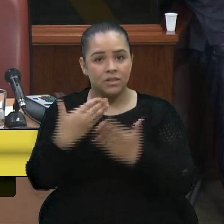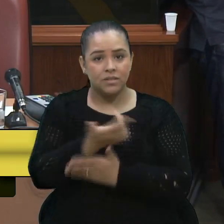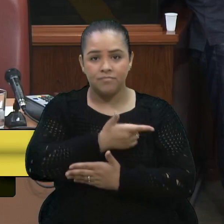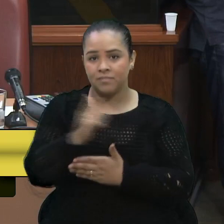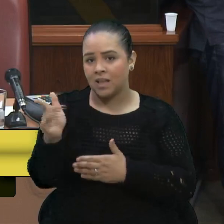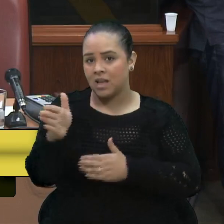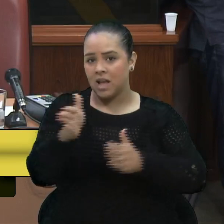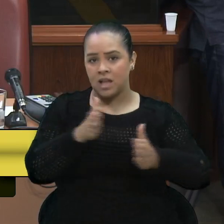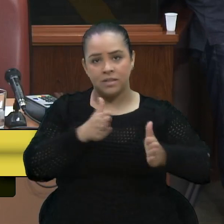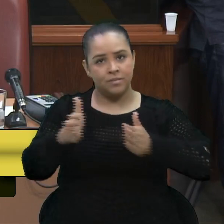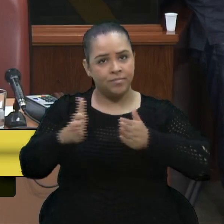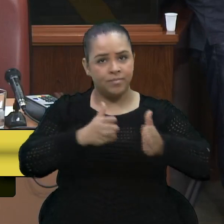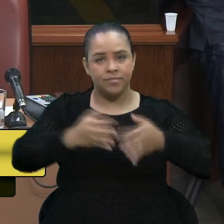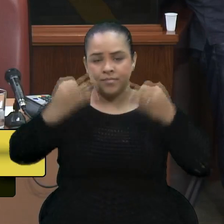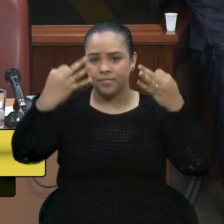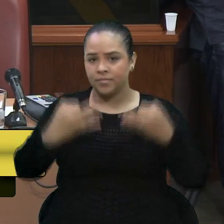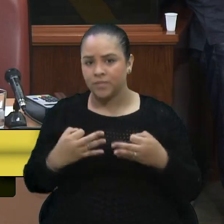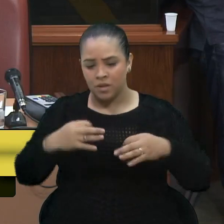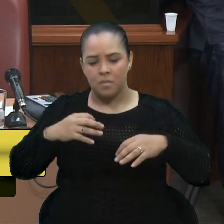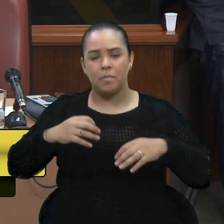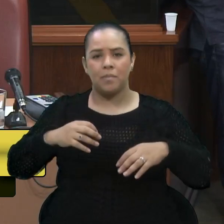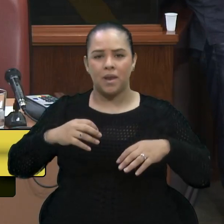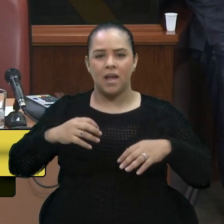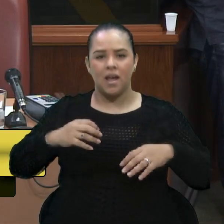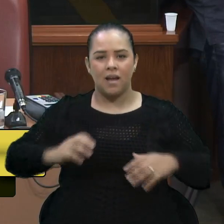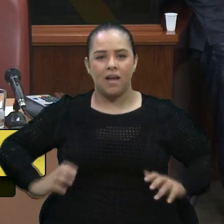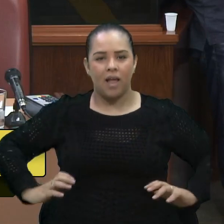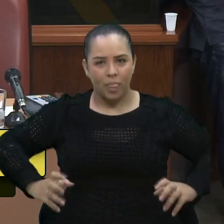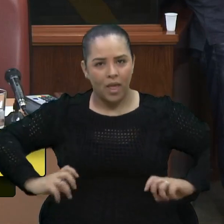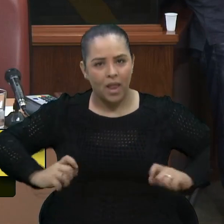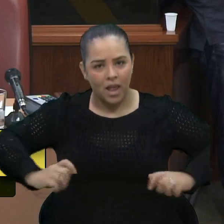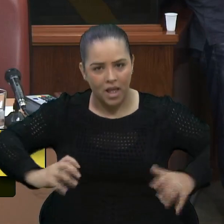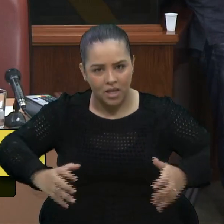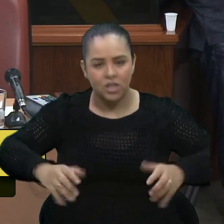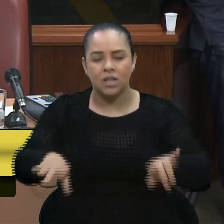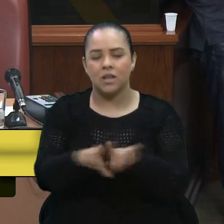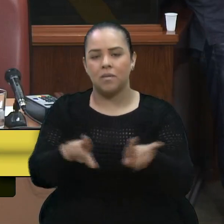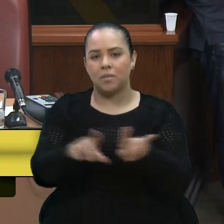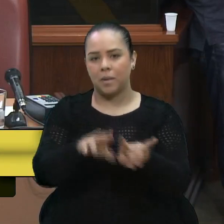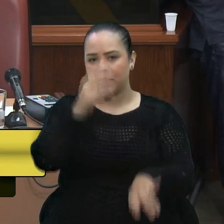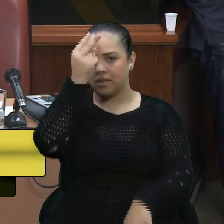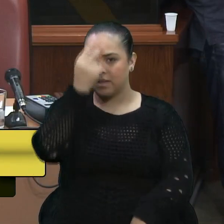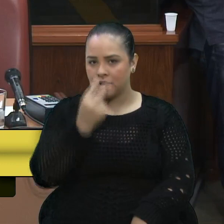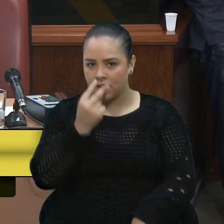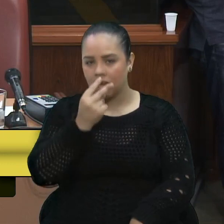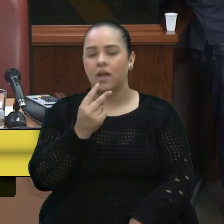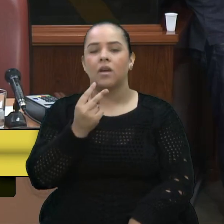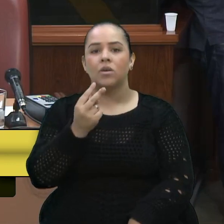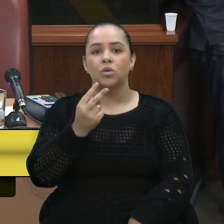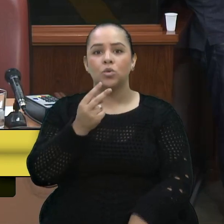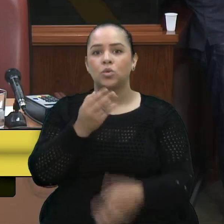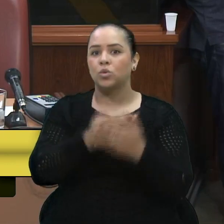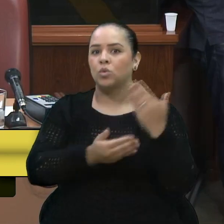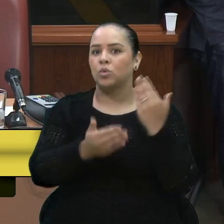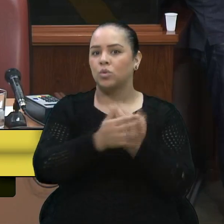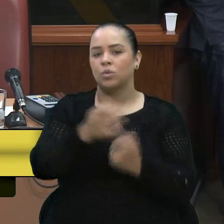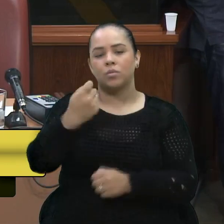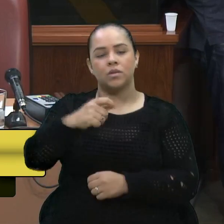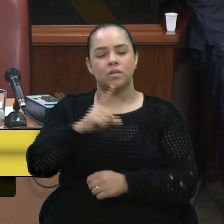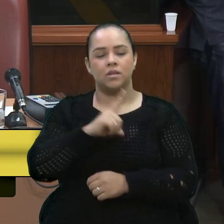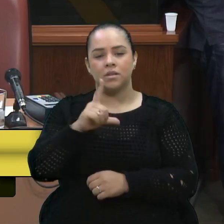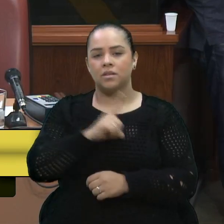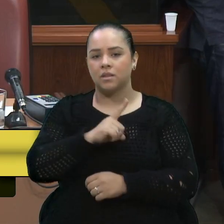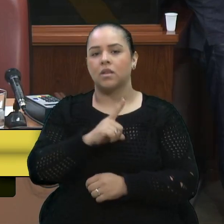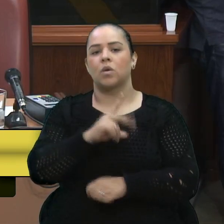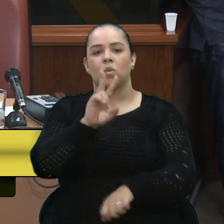acessibilidade adequada para cadeirantes, deficientes visuais. Tudo isso precisa ser visto, sim. Mas, neste momento, a gente